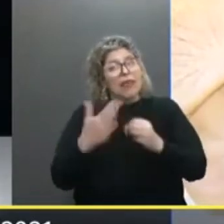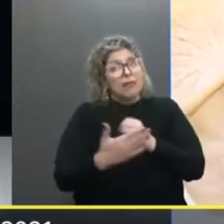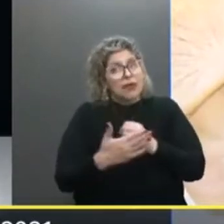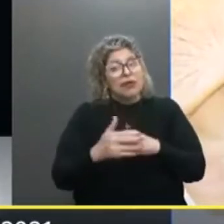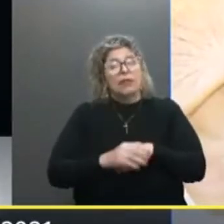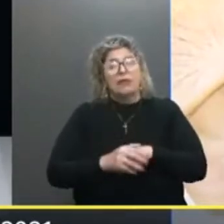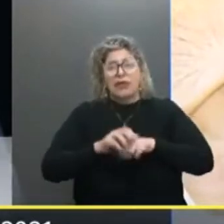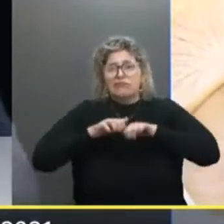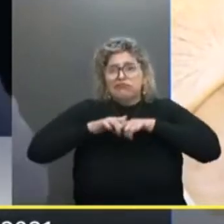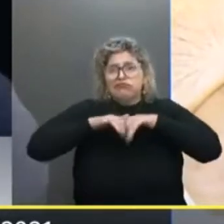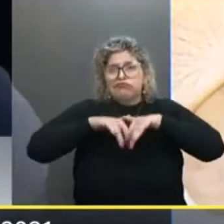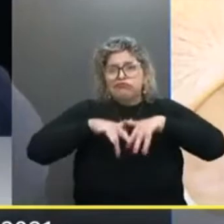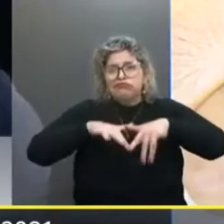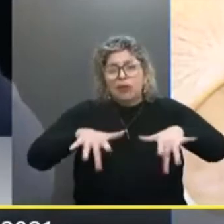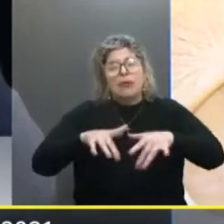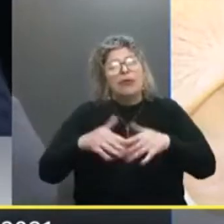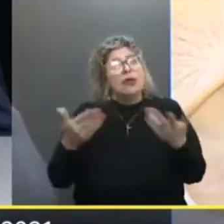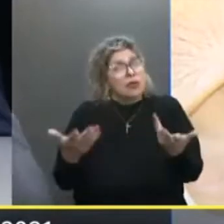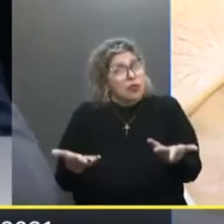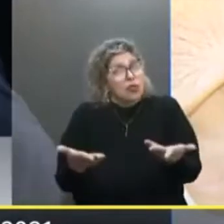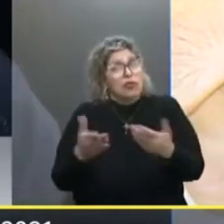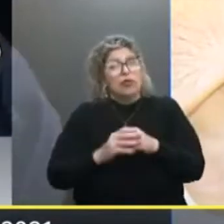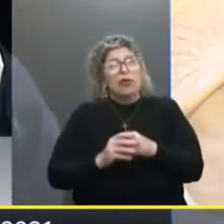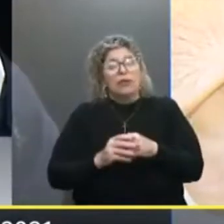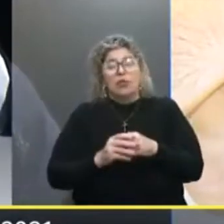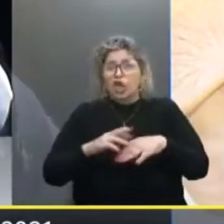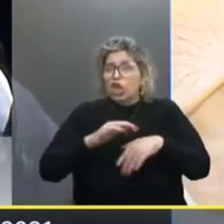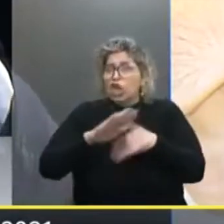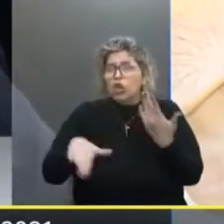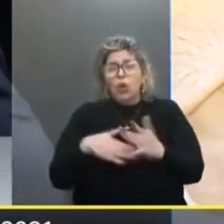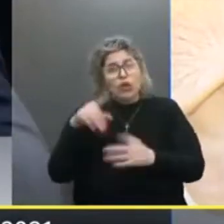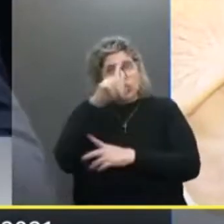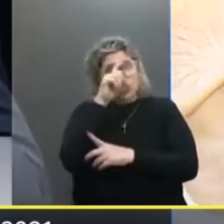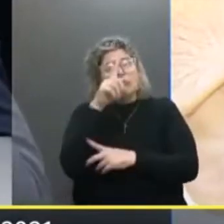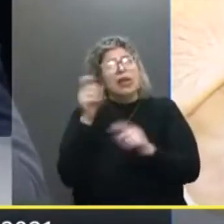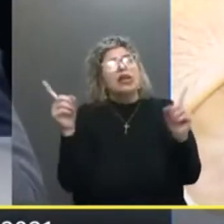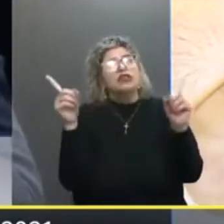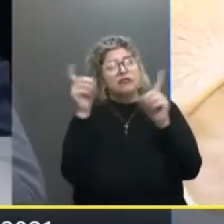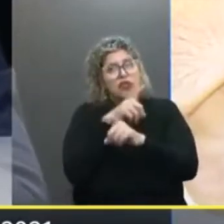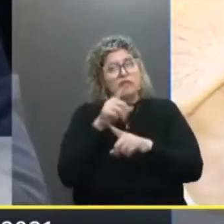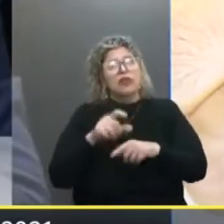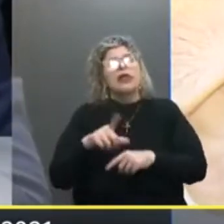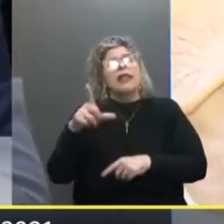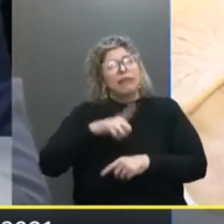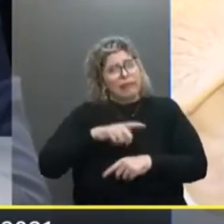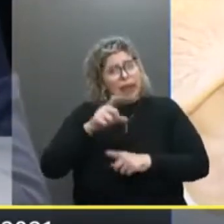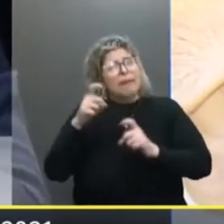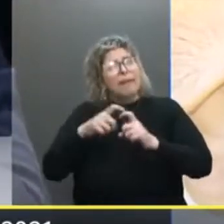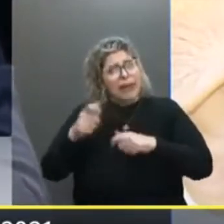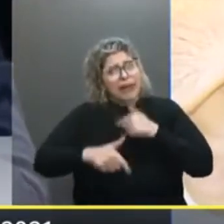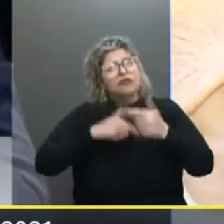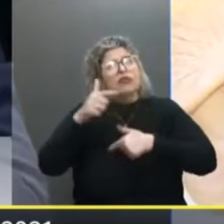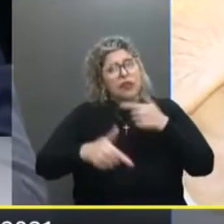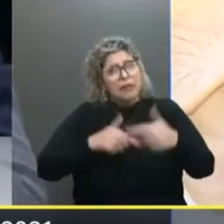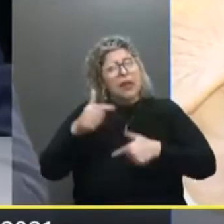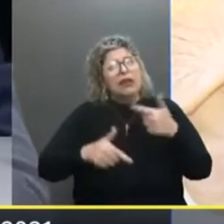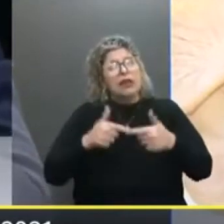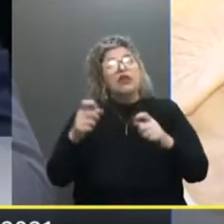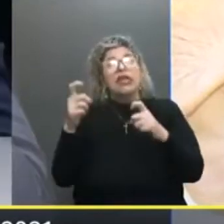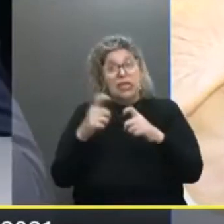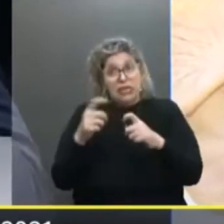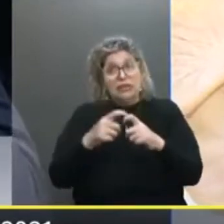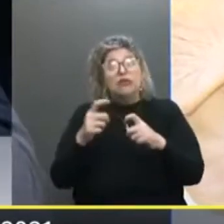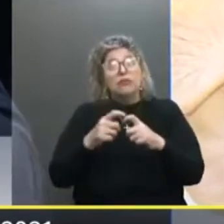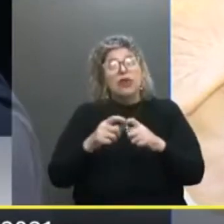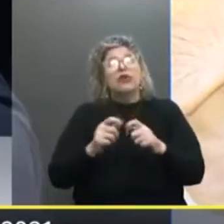Ele se estende Após a mesma Porque todos Os hospitais Que tiveram dificuldades Tem lá Médicos trabalhando E esses